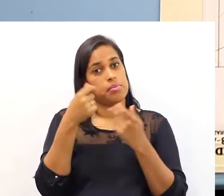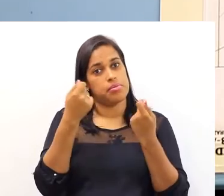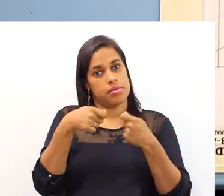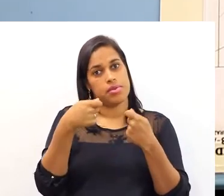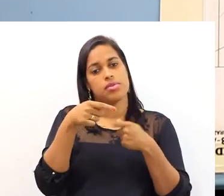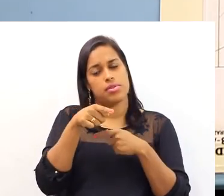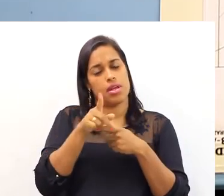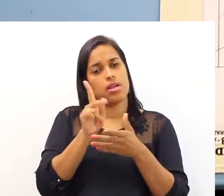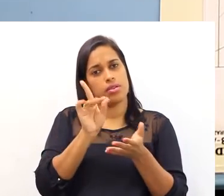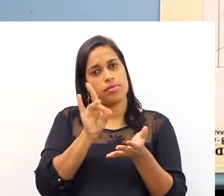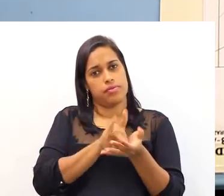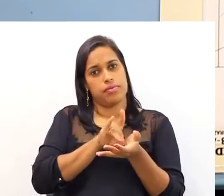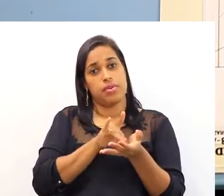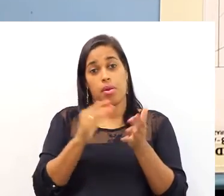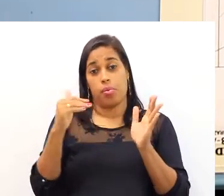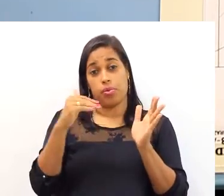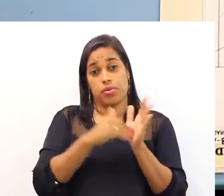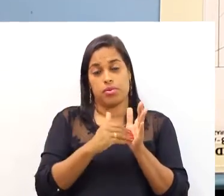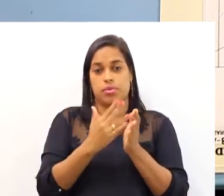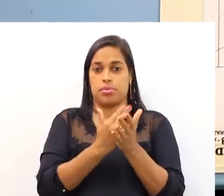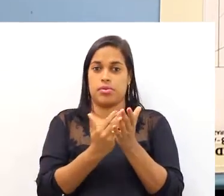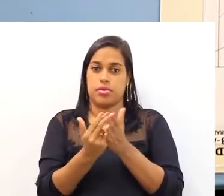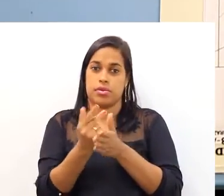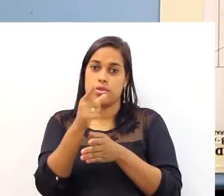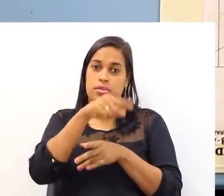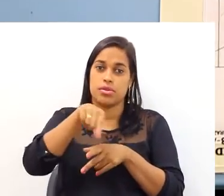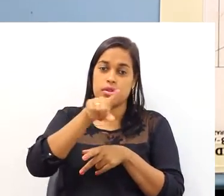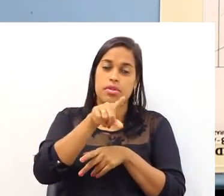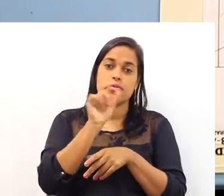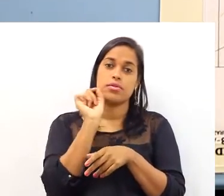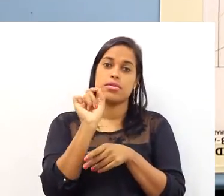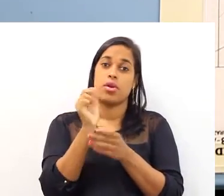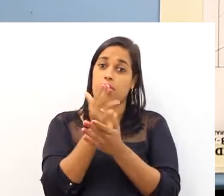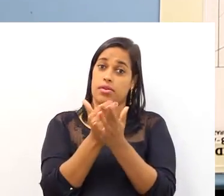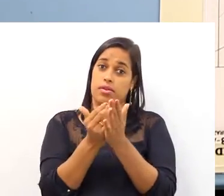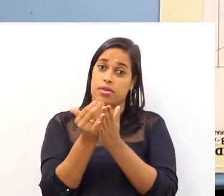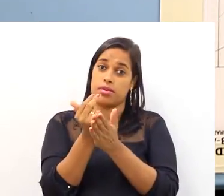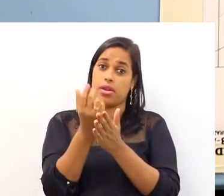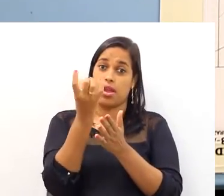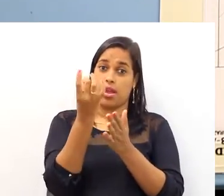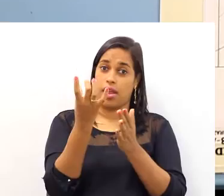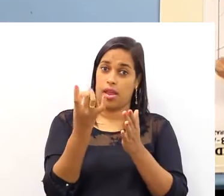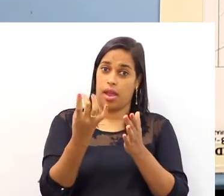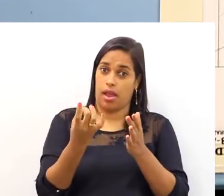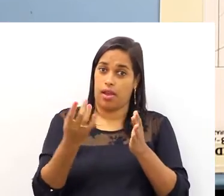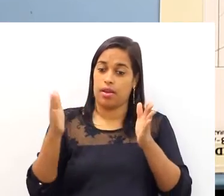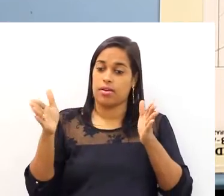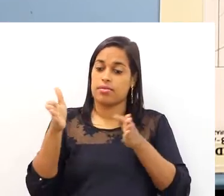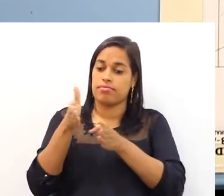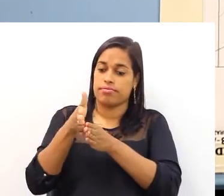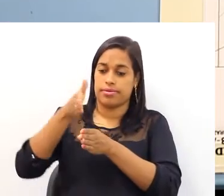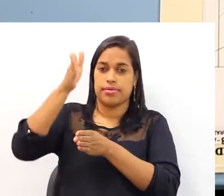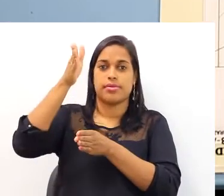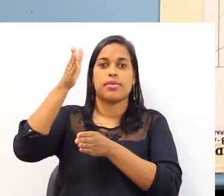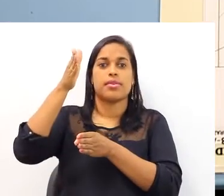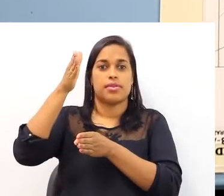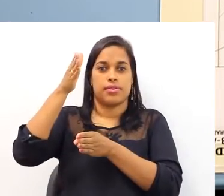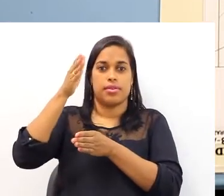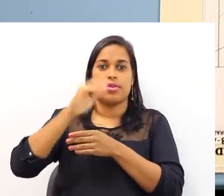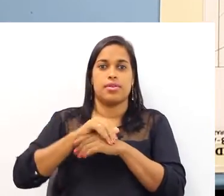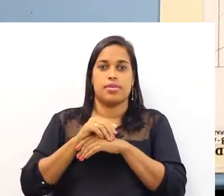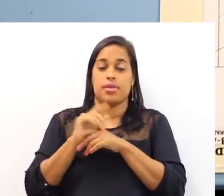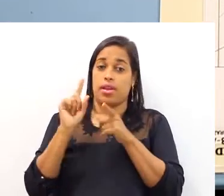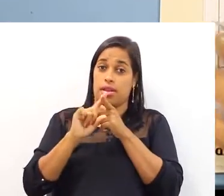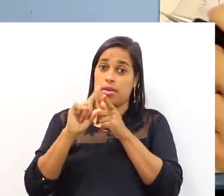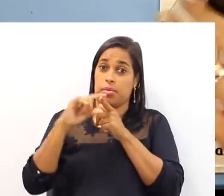cônica é para ser explorada dessa forma mesmo. E por último, eu vou desenhar com vocês alguma coisa aqui. Eu desenhei uma coisa em cada parede. Eu vou